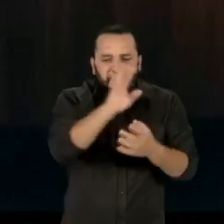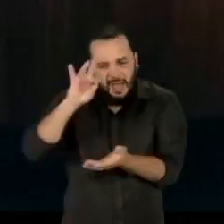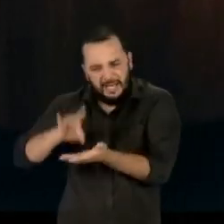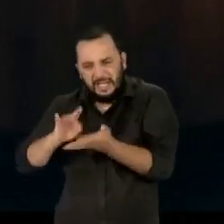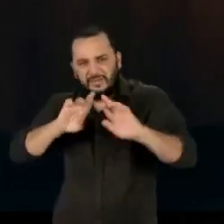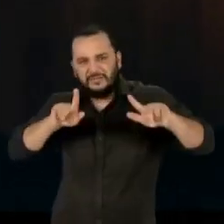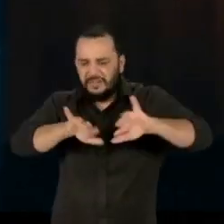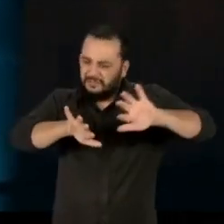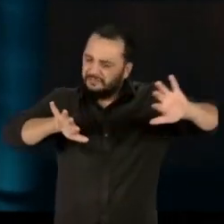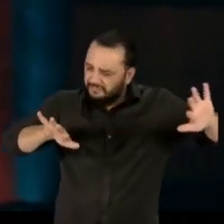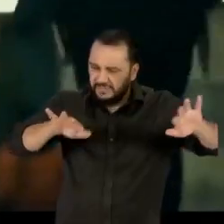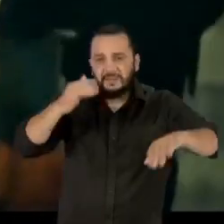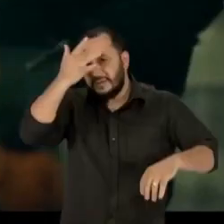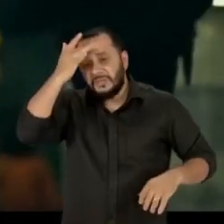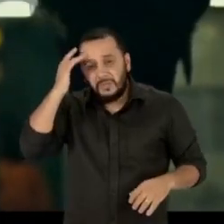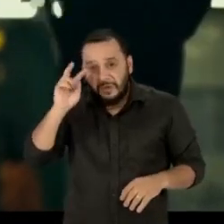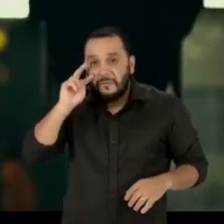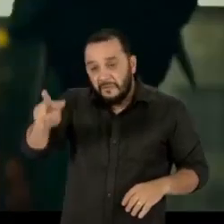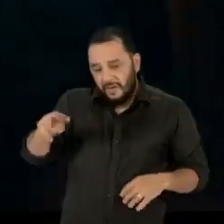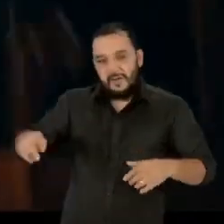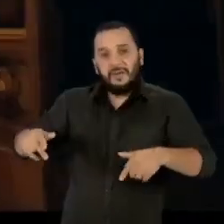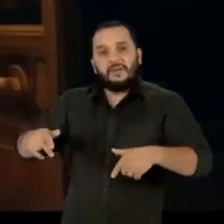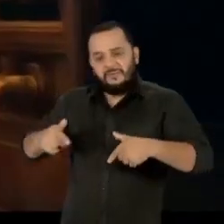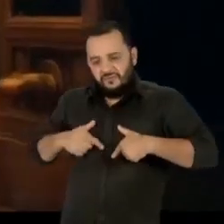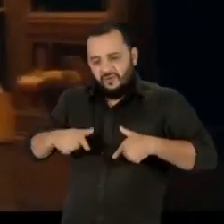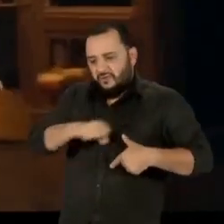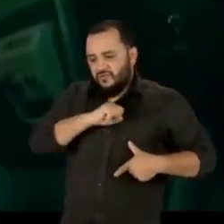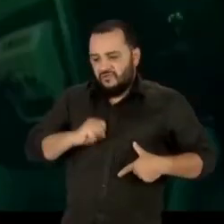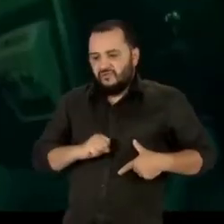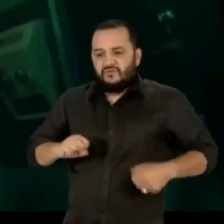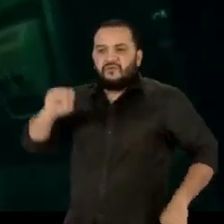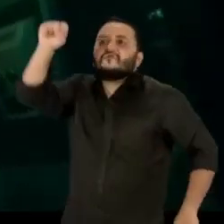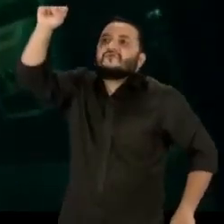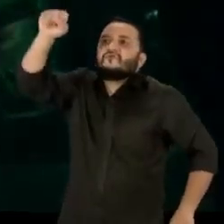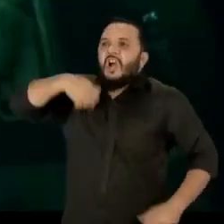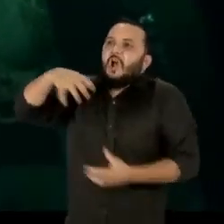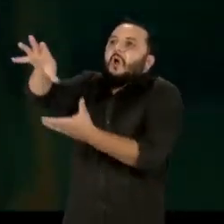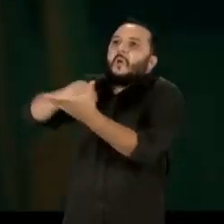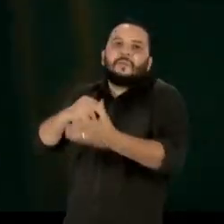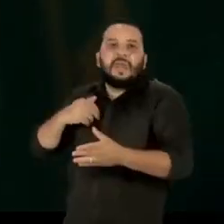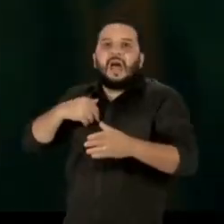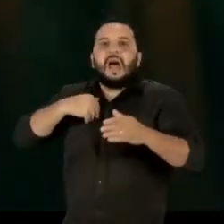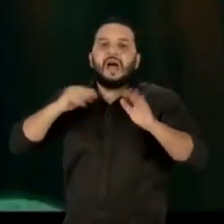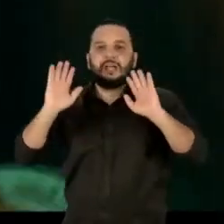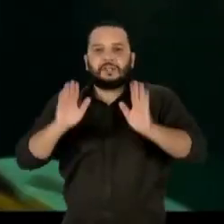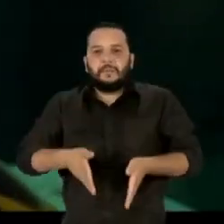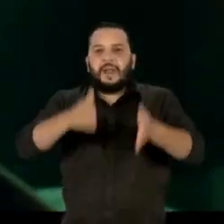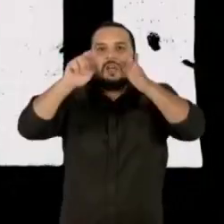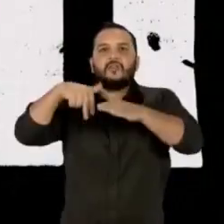que veja um filme sobre um super-herói dos quadrinhos não pode se achar com grandes poderes e sair voando.